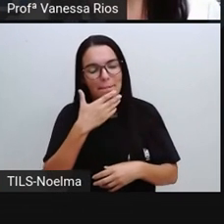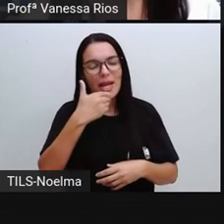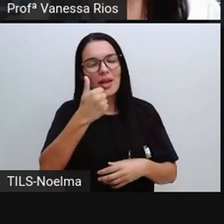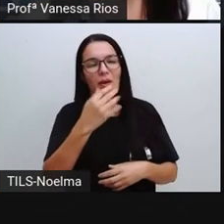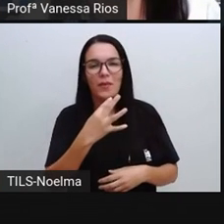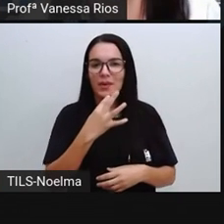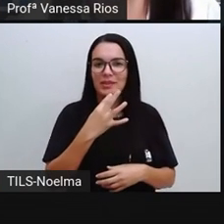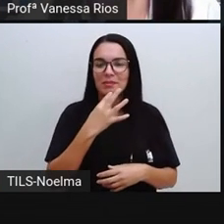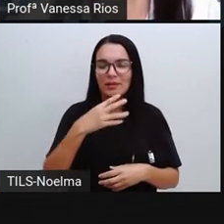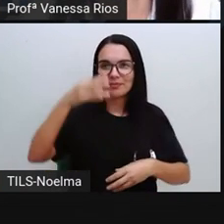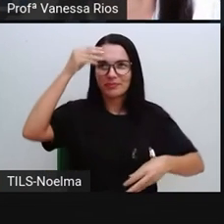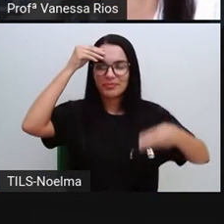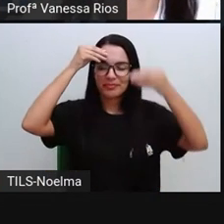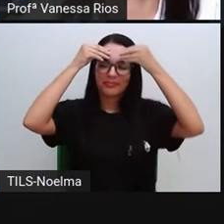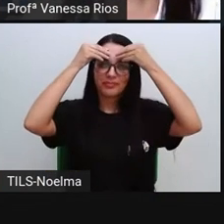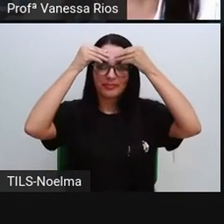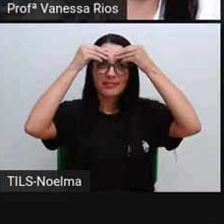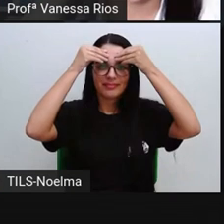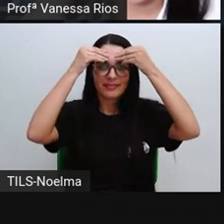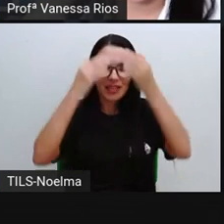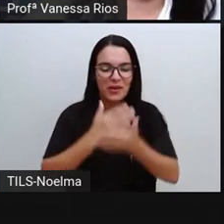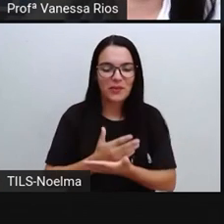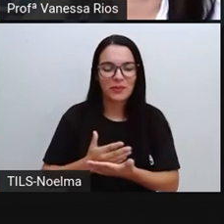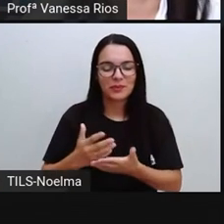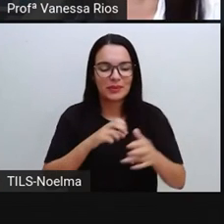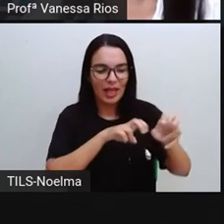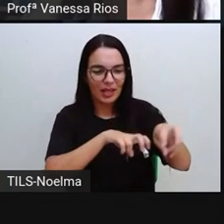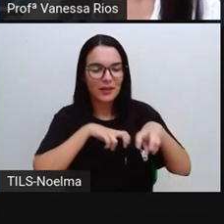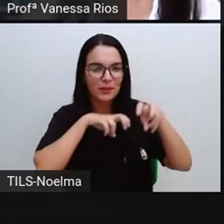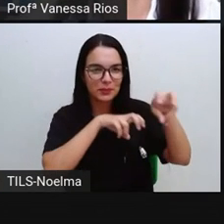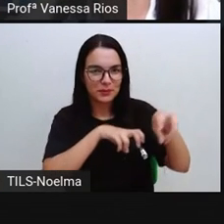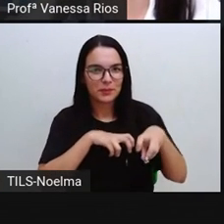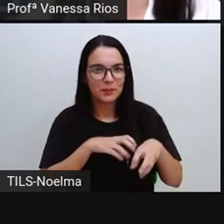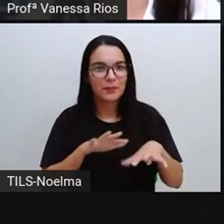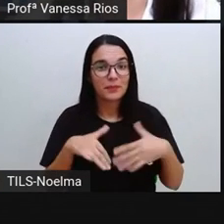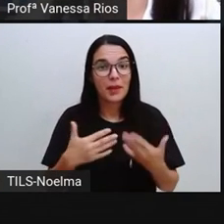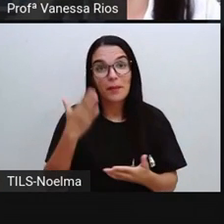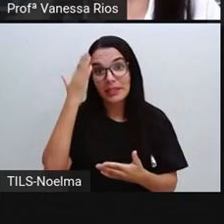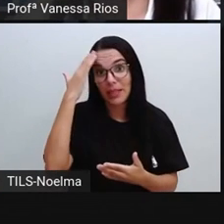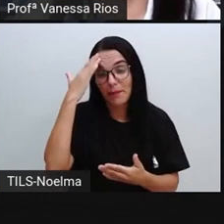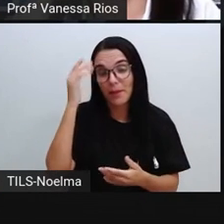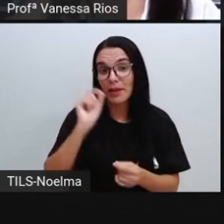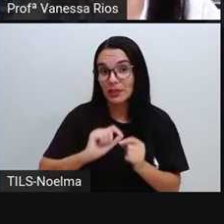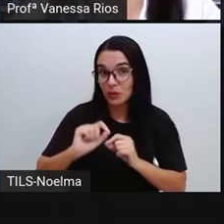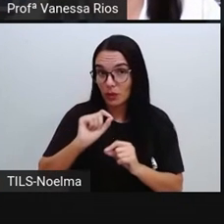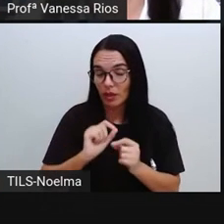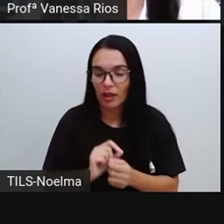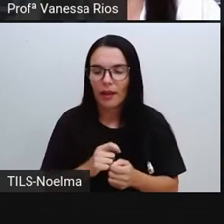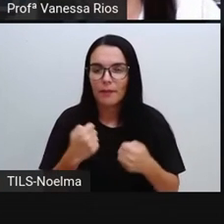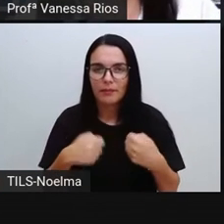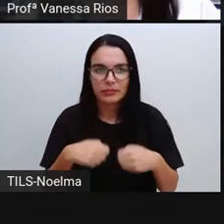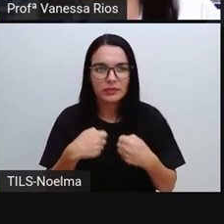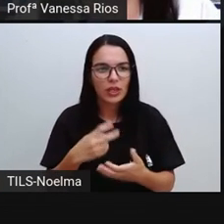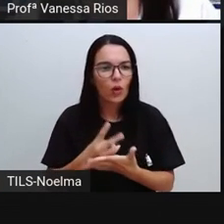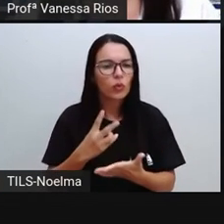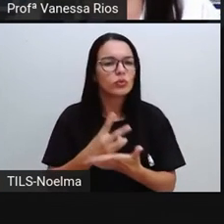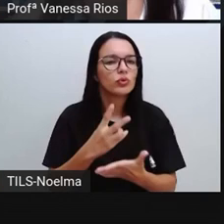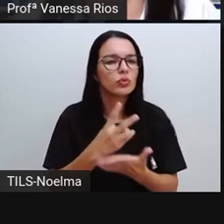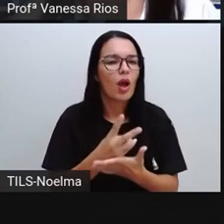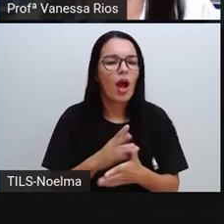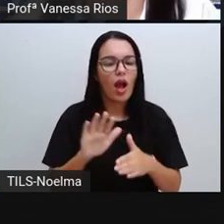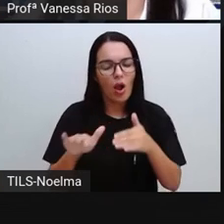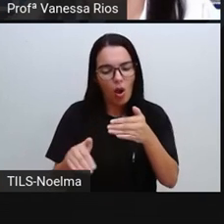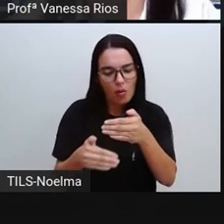conhecimento sobre o início da agricultura. E para saber mais, para continuar complementando os